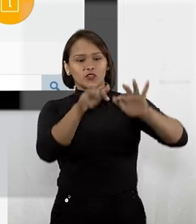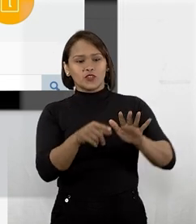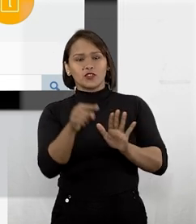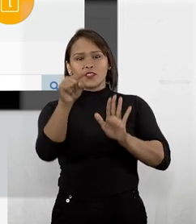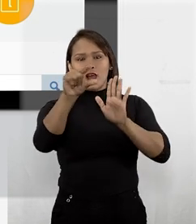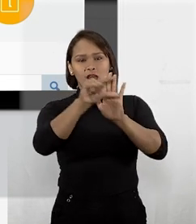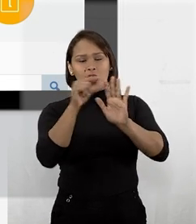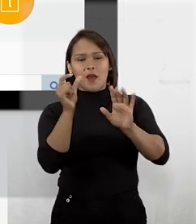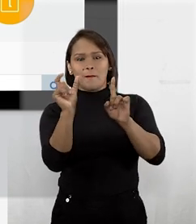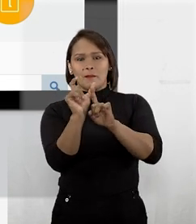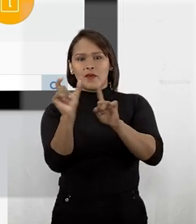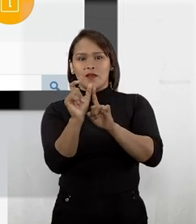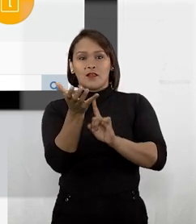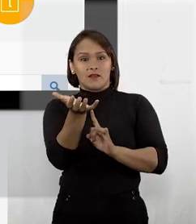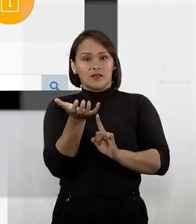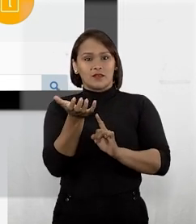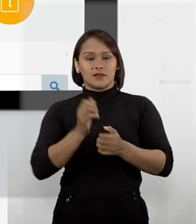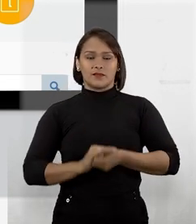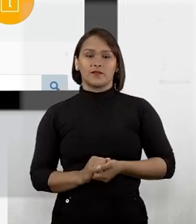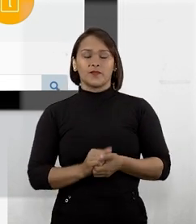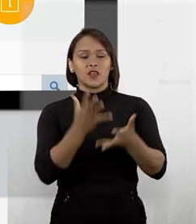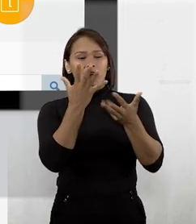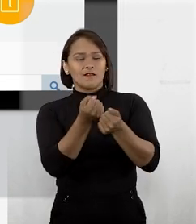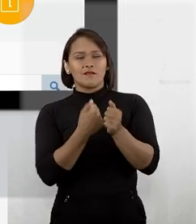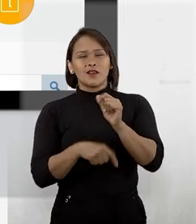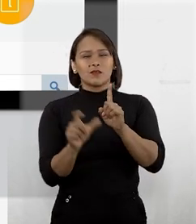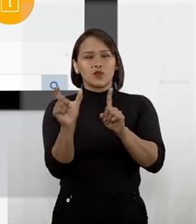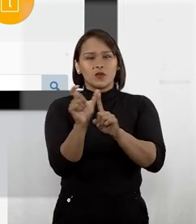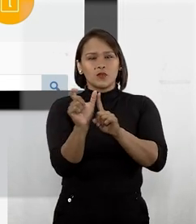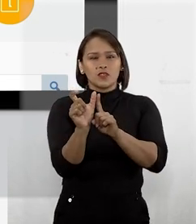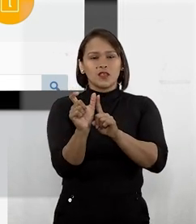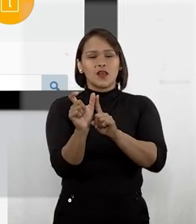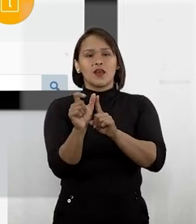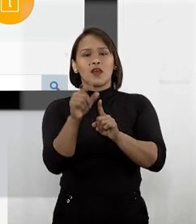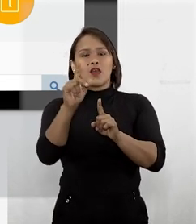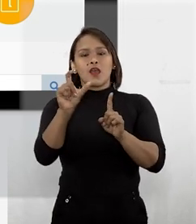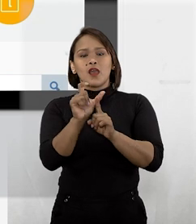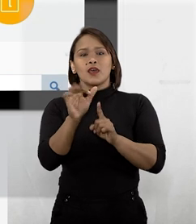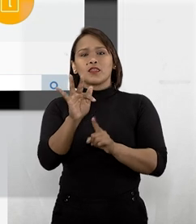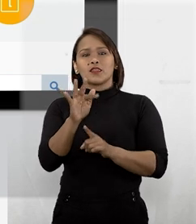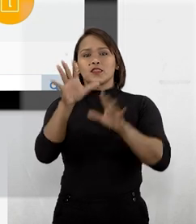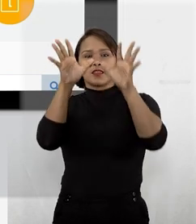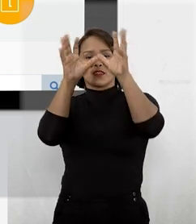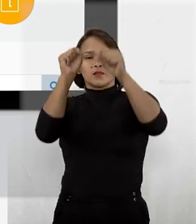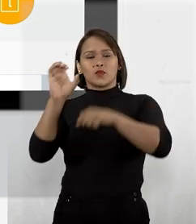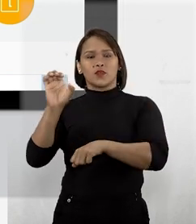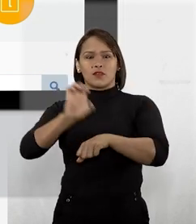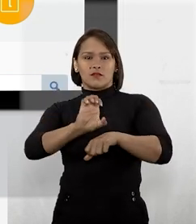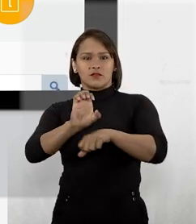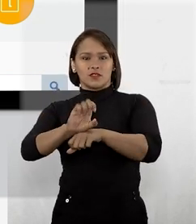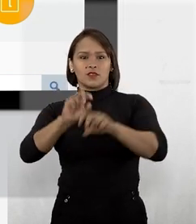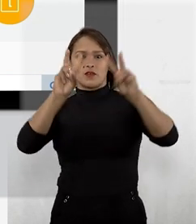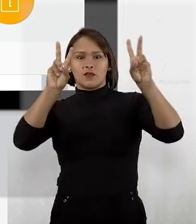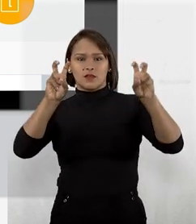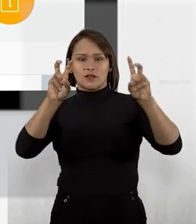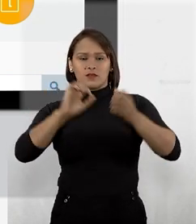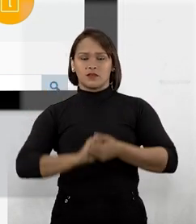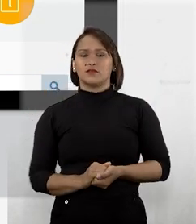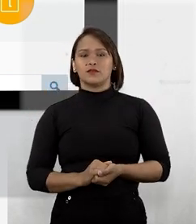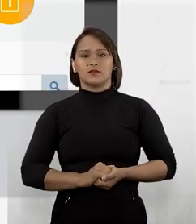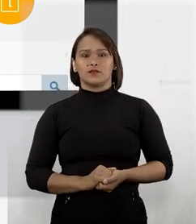a palavra desejada. Vamos começar escrevendo a expressão Tribunal Estadual, entre aspas.